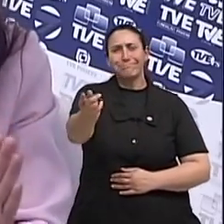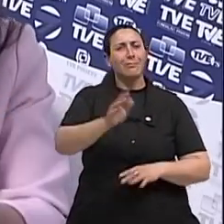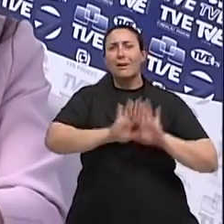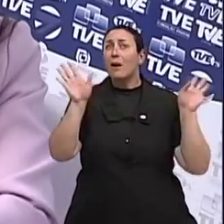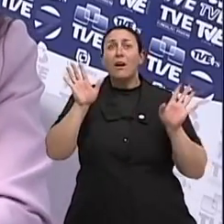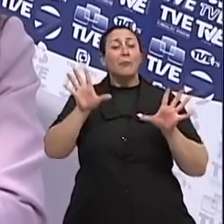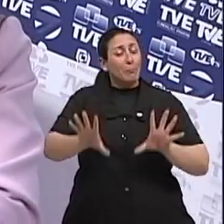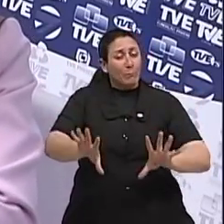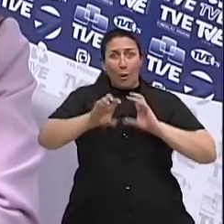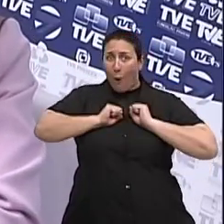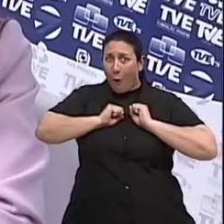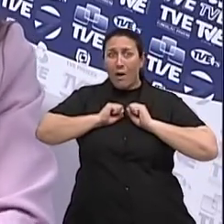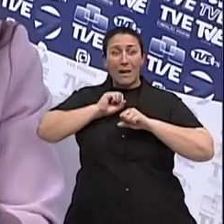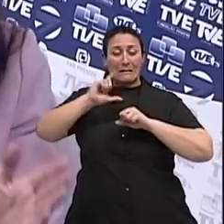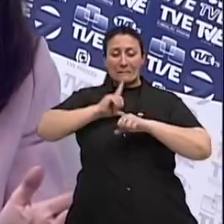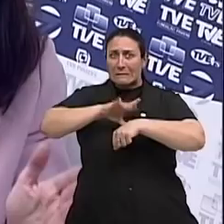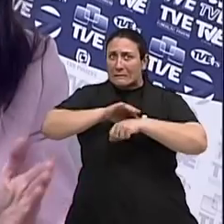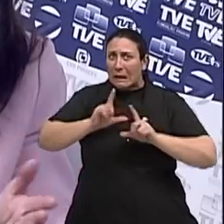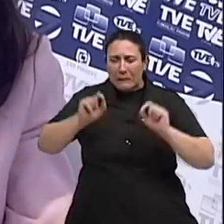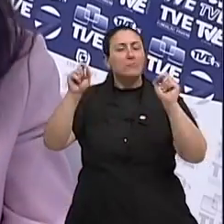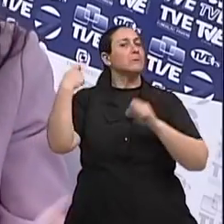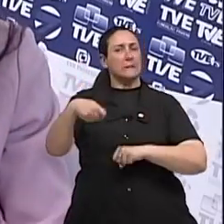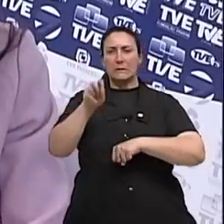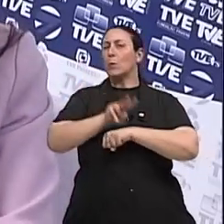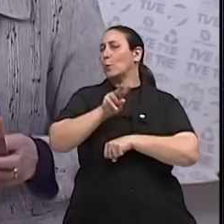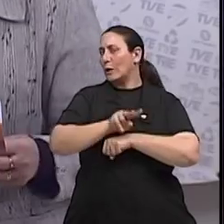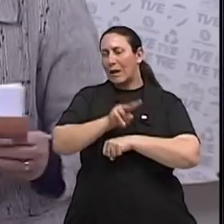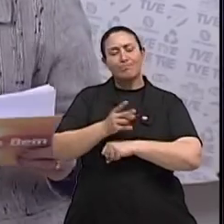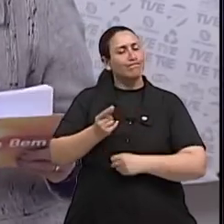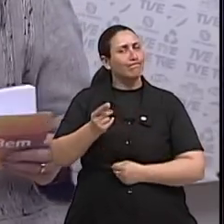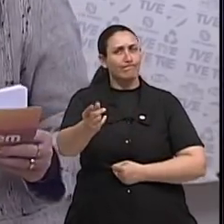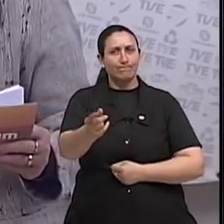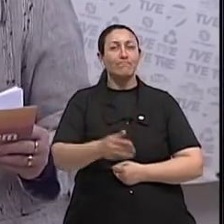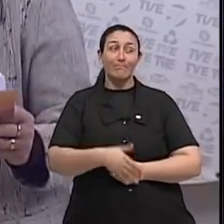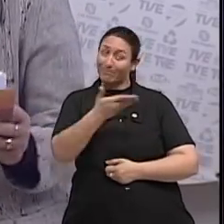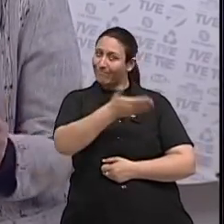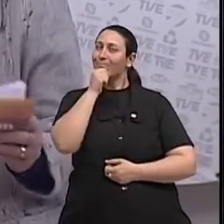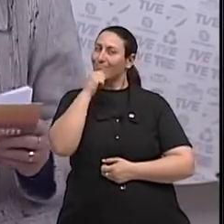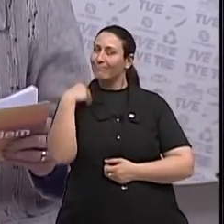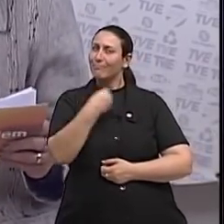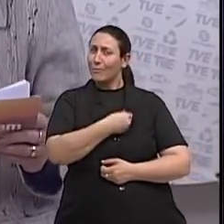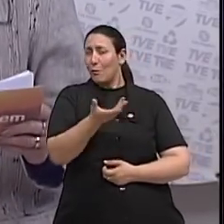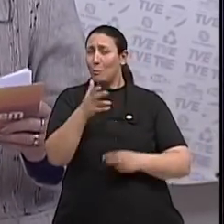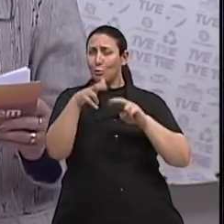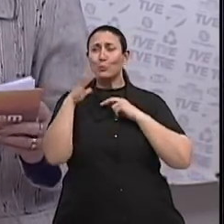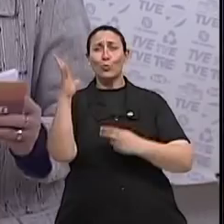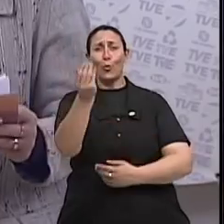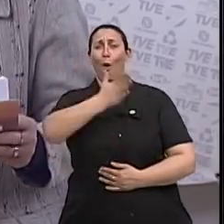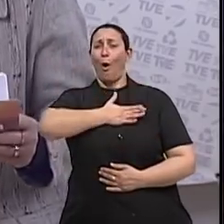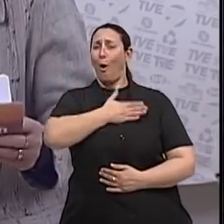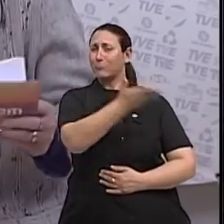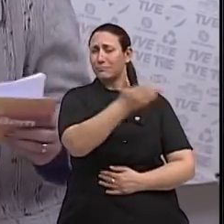ou sem diagnóstico de câncer, tem que cuidar pra sempre. É, essa é a doutora Mayra, viu? Por isso que a gente é tão fã dela, né?